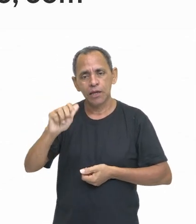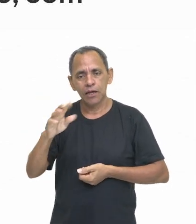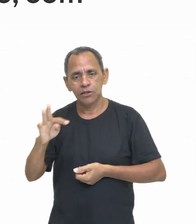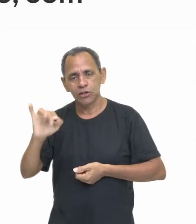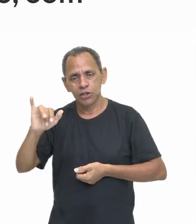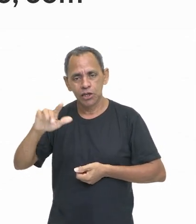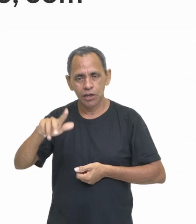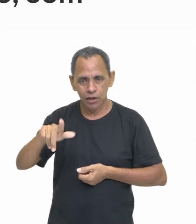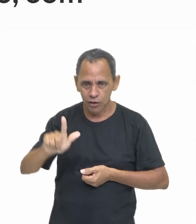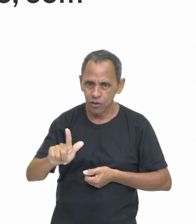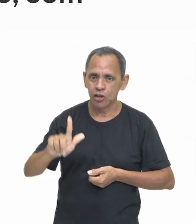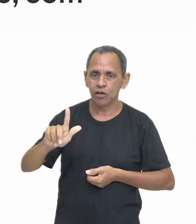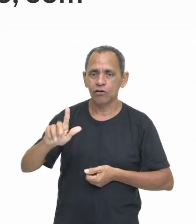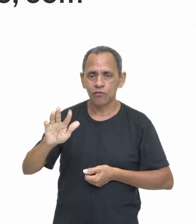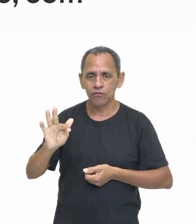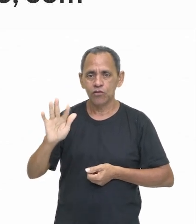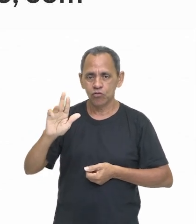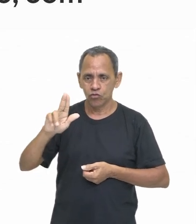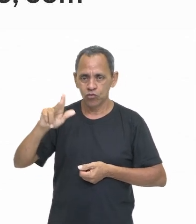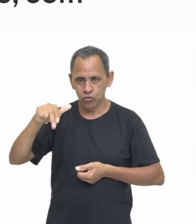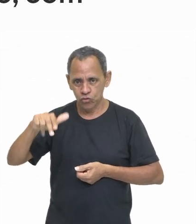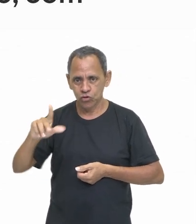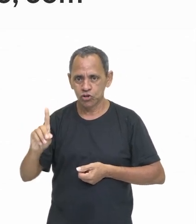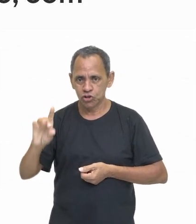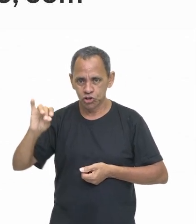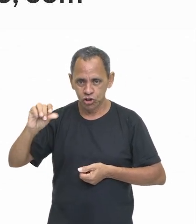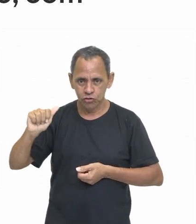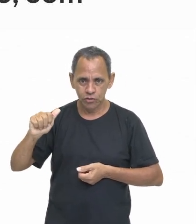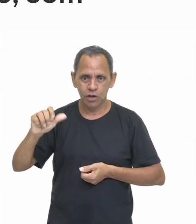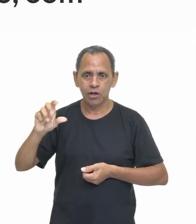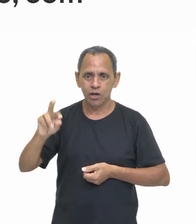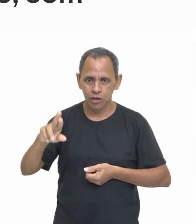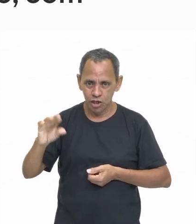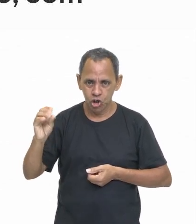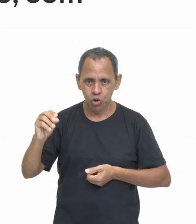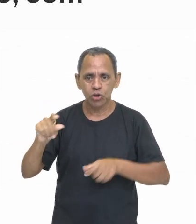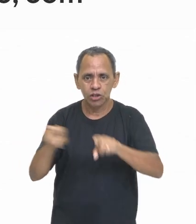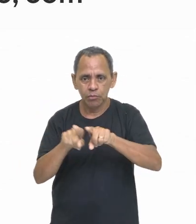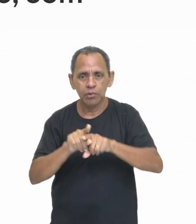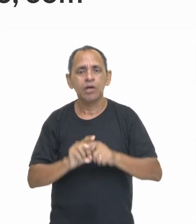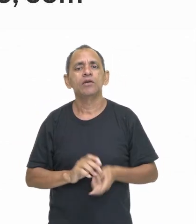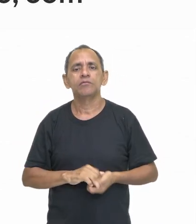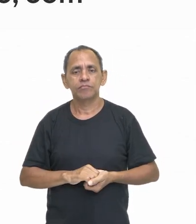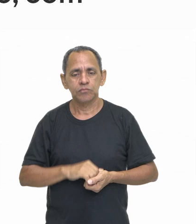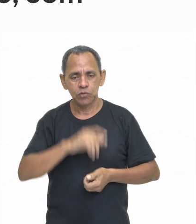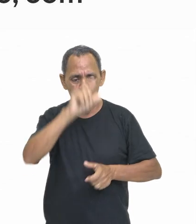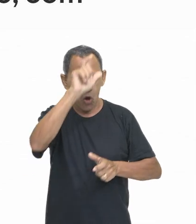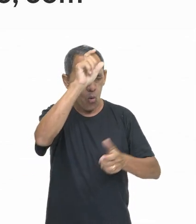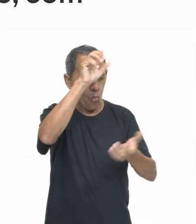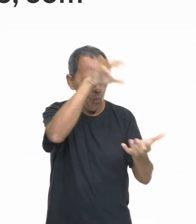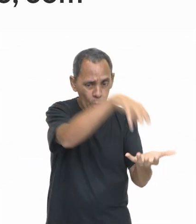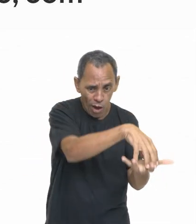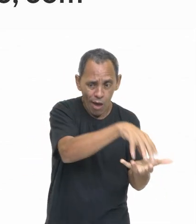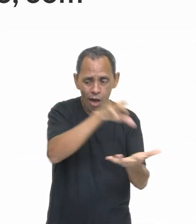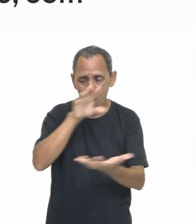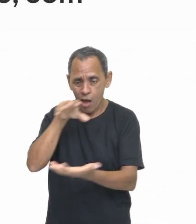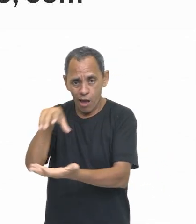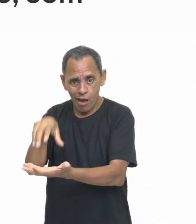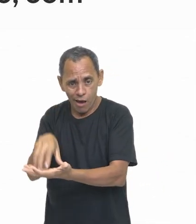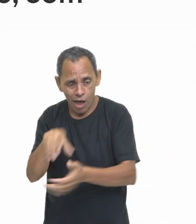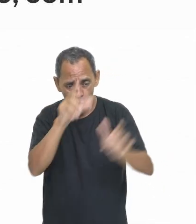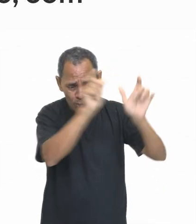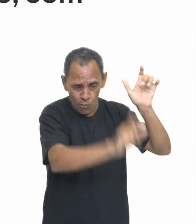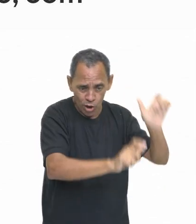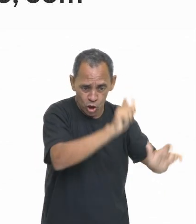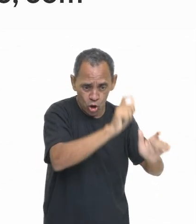envolvida na produção de alimentos. Então, quer dizer o quê? Que tanto pessoas que têm poucas terras como os que tinham grandes quantidades de terra estavam